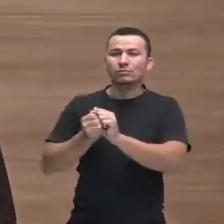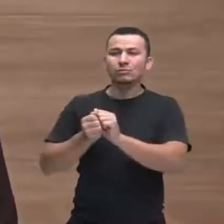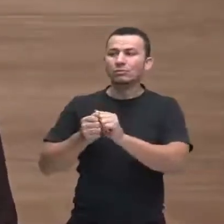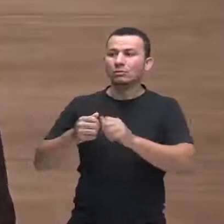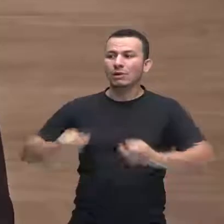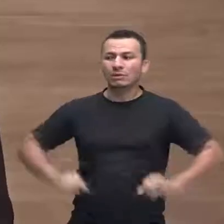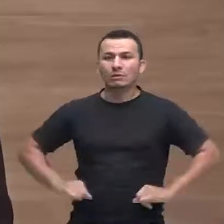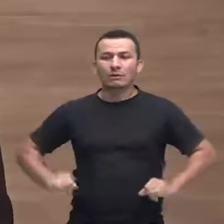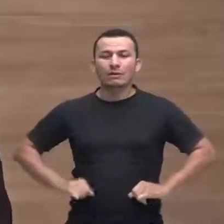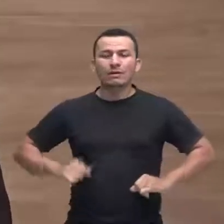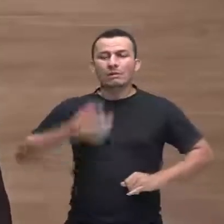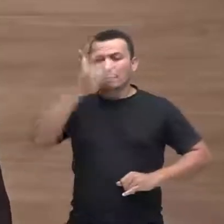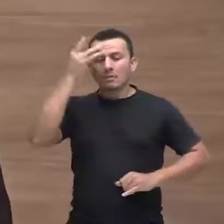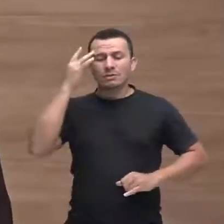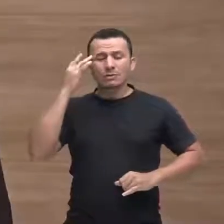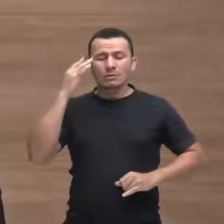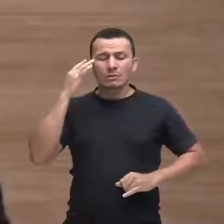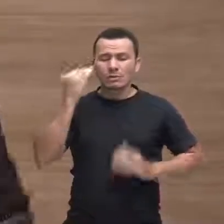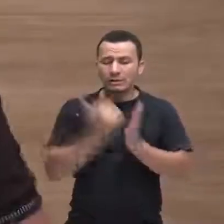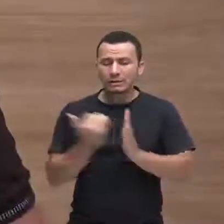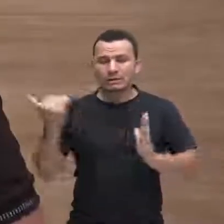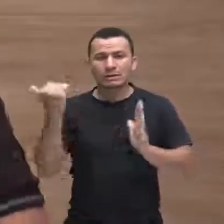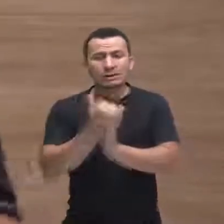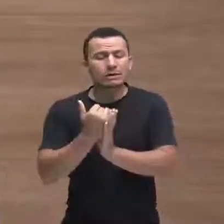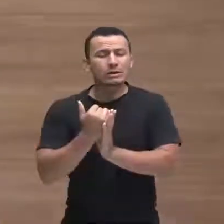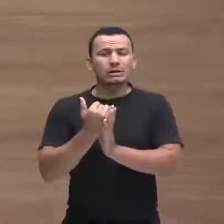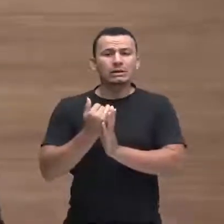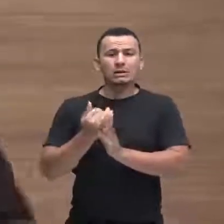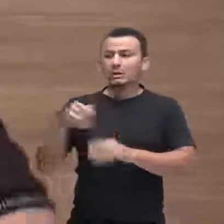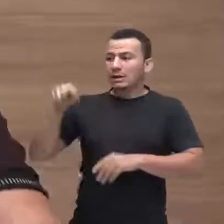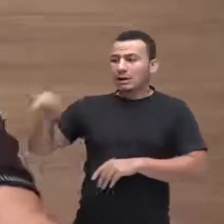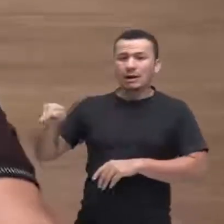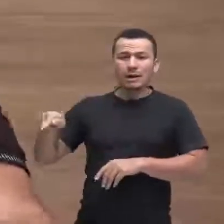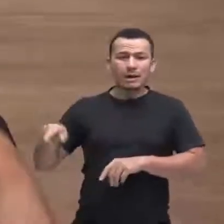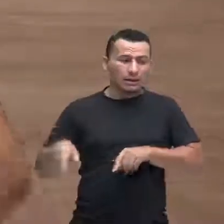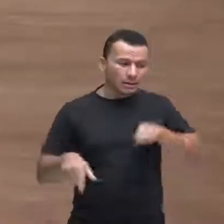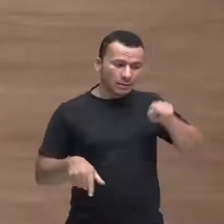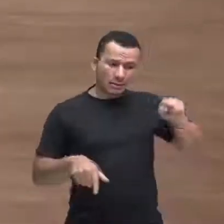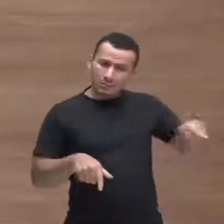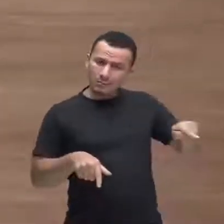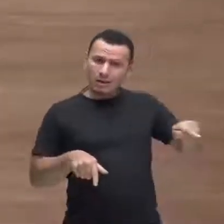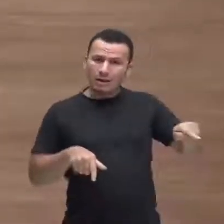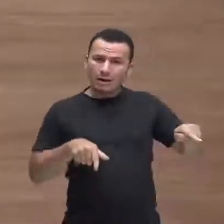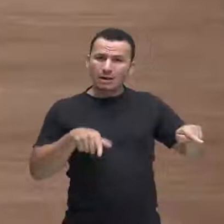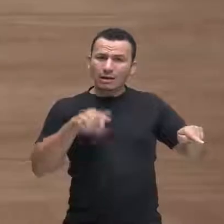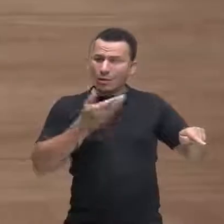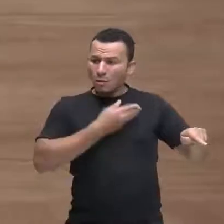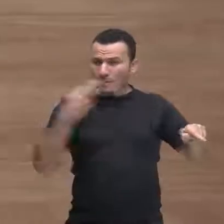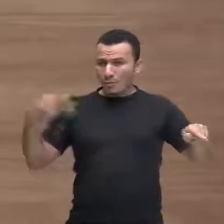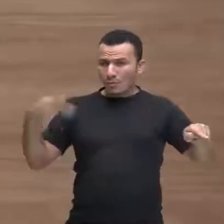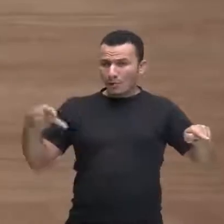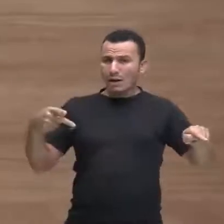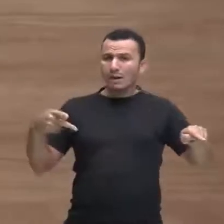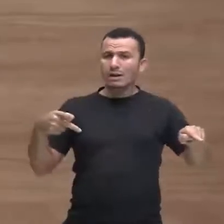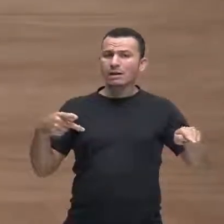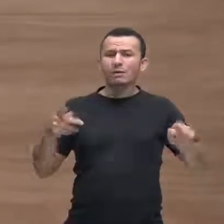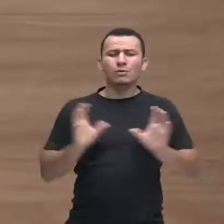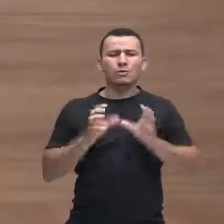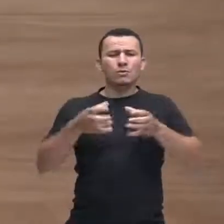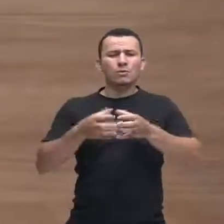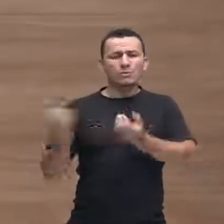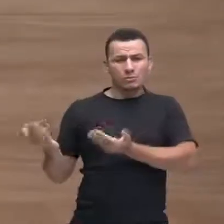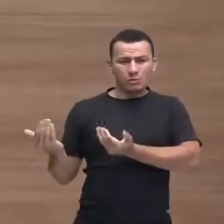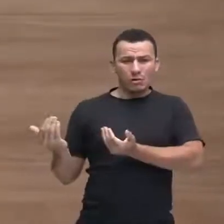sofrimento demasiado. Só que Paulo, Neuza e Alfredo adentram na adolescência. O que